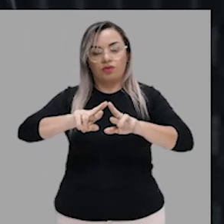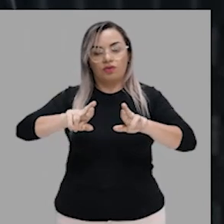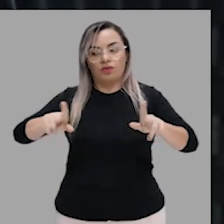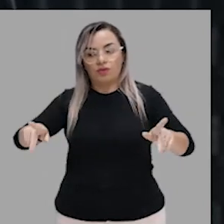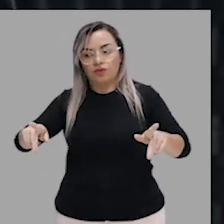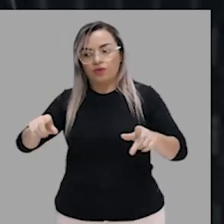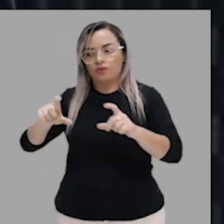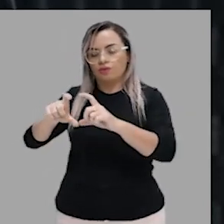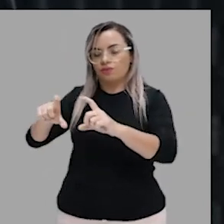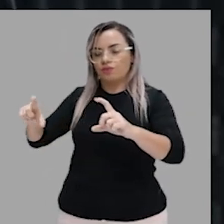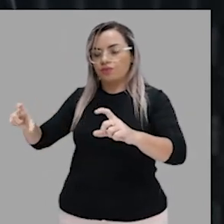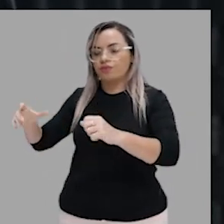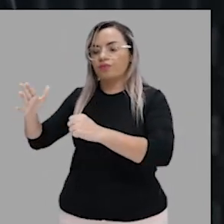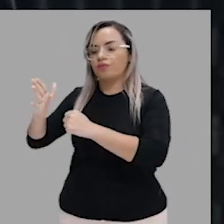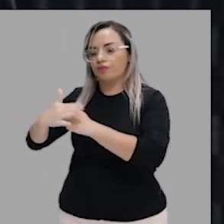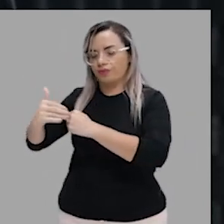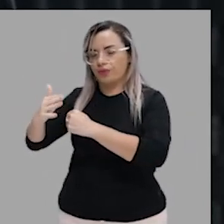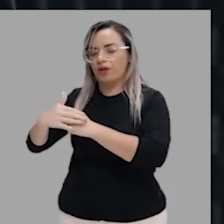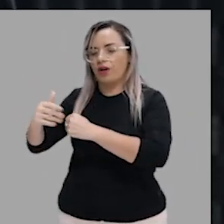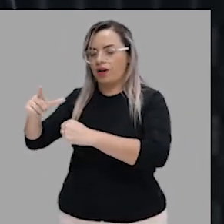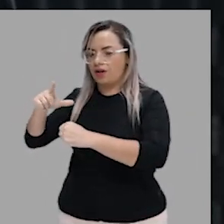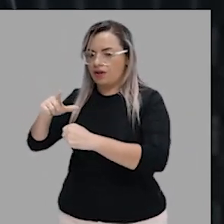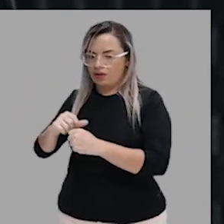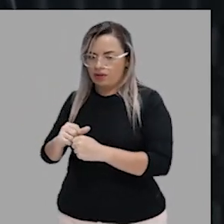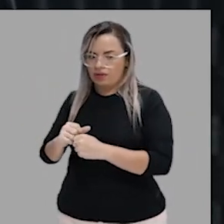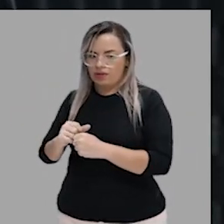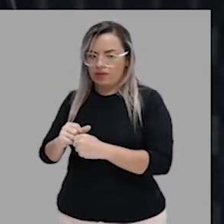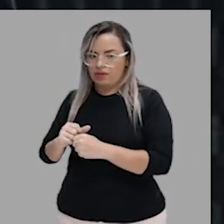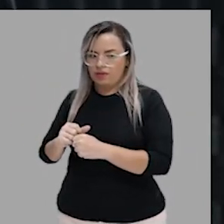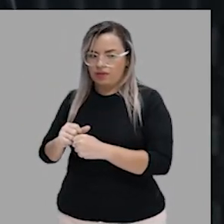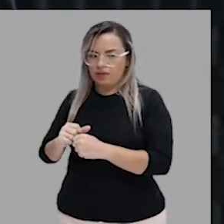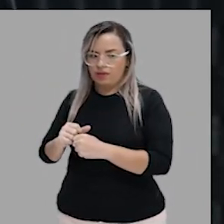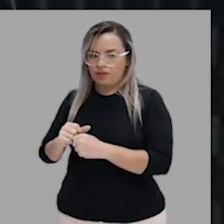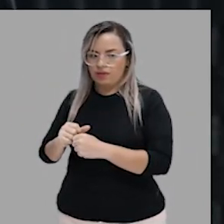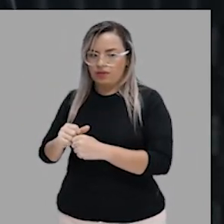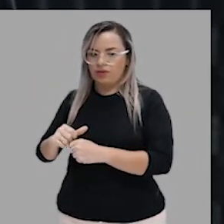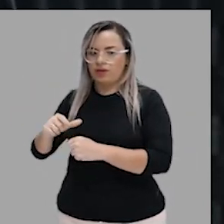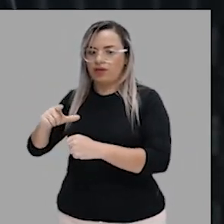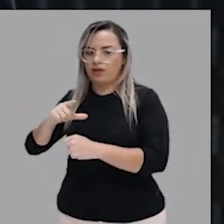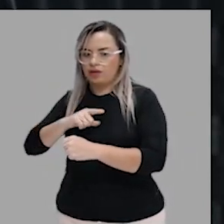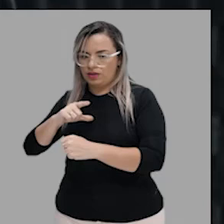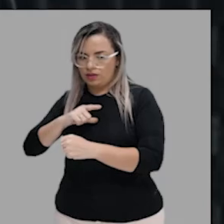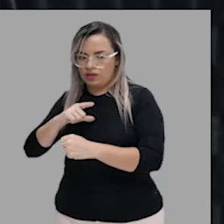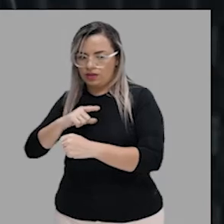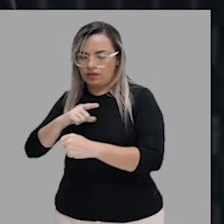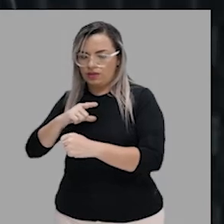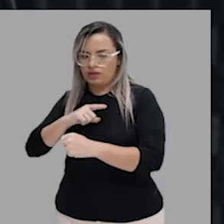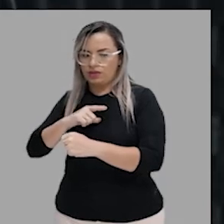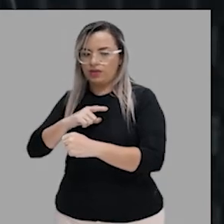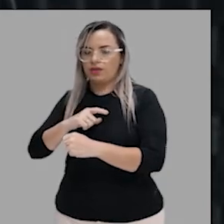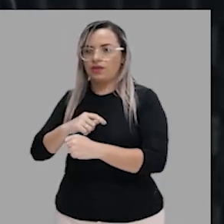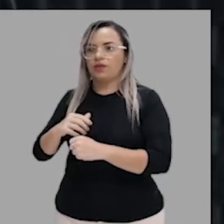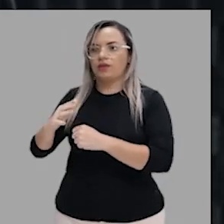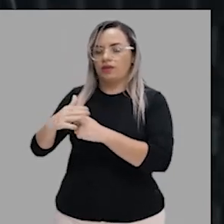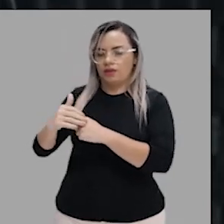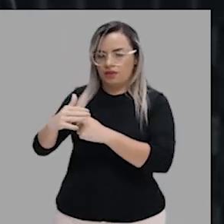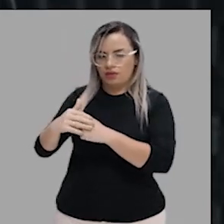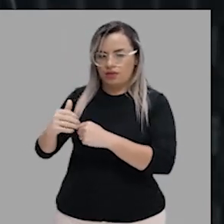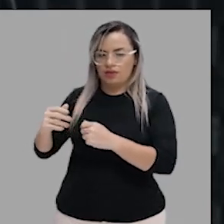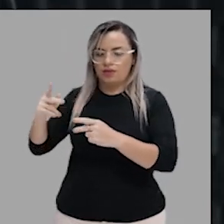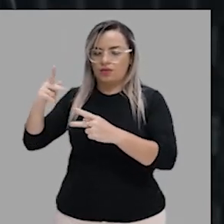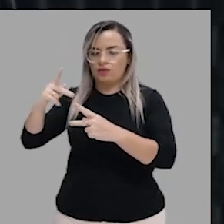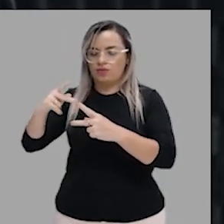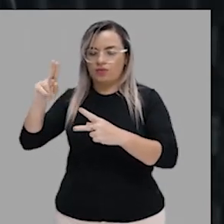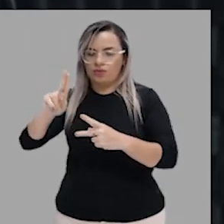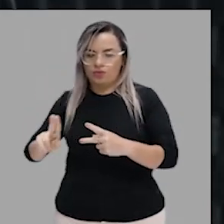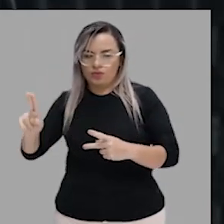carinho, aí não tem preposição. Vocês entenderam? Muito bem. Vem aqui. Primeira frase, verbo agradar é transitivo indireto,